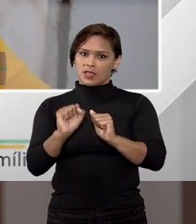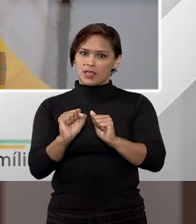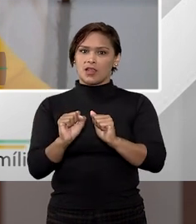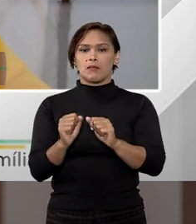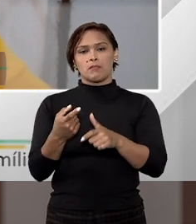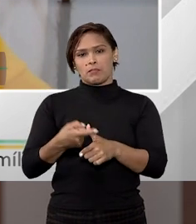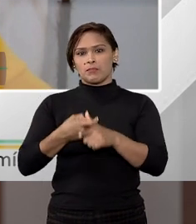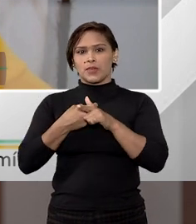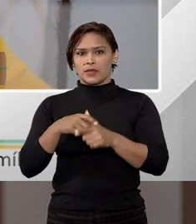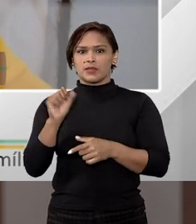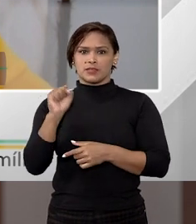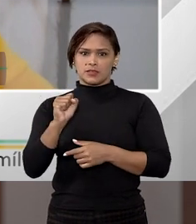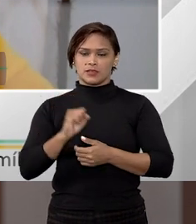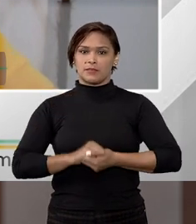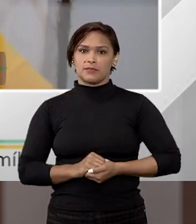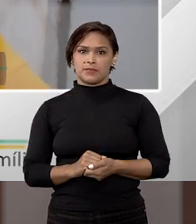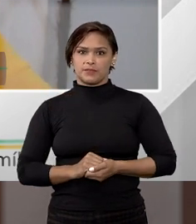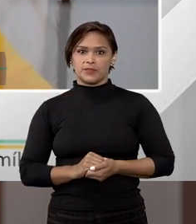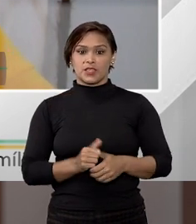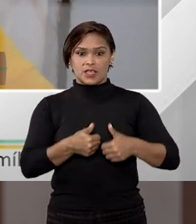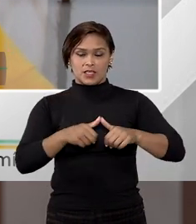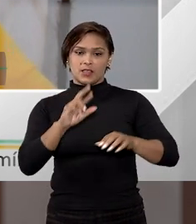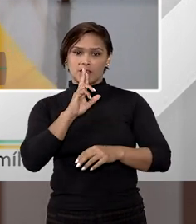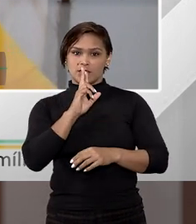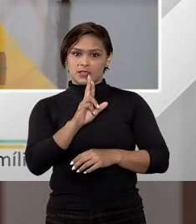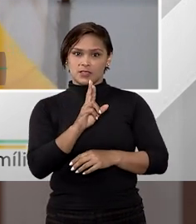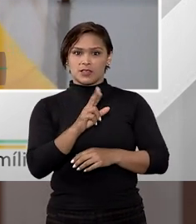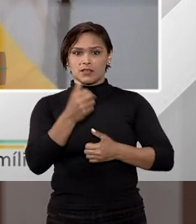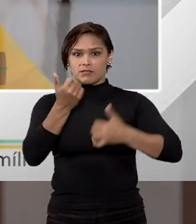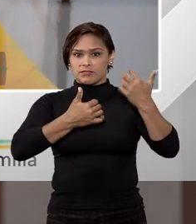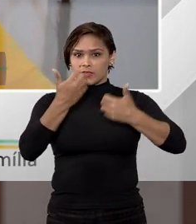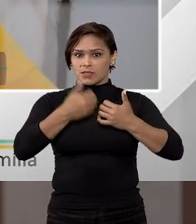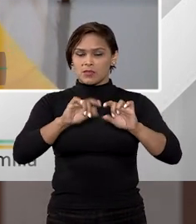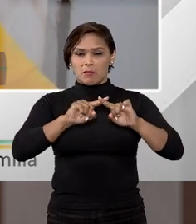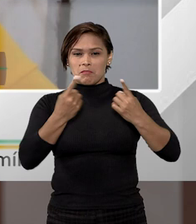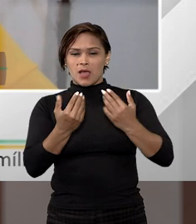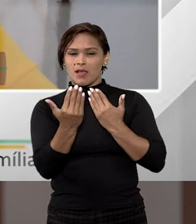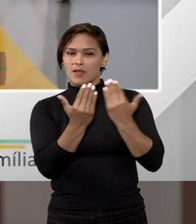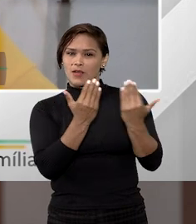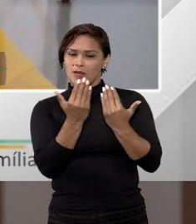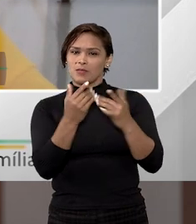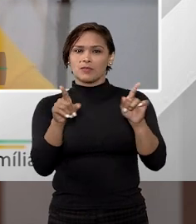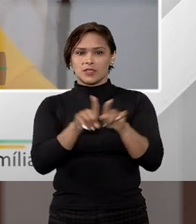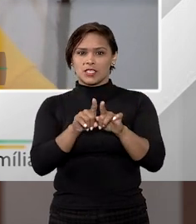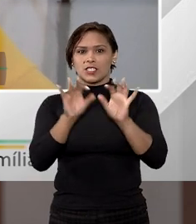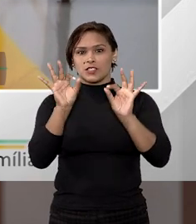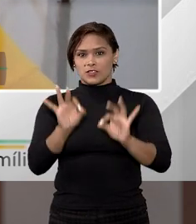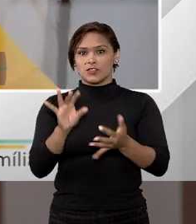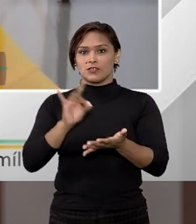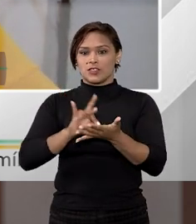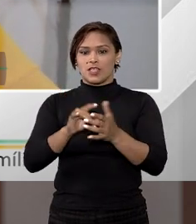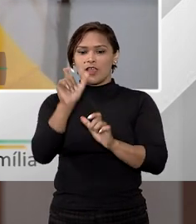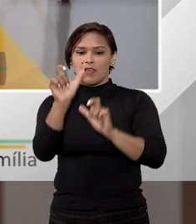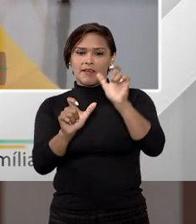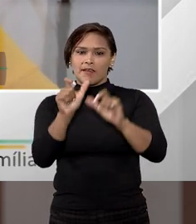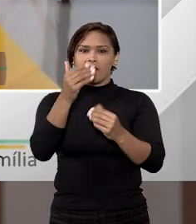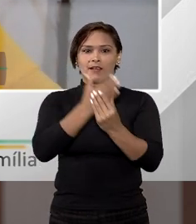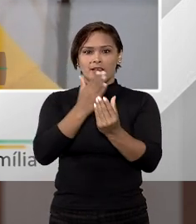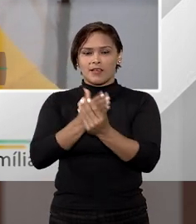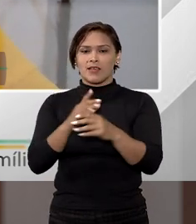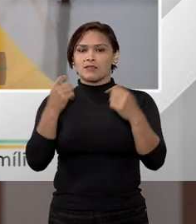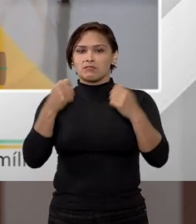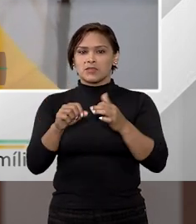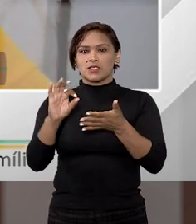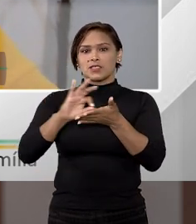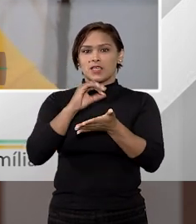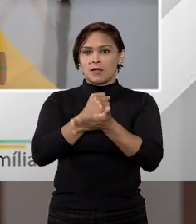ser penhorada. Então, essa seria aí a resposta mais compatível. E aí, de fato, vai de cada caso a